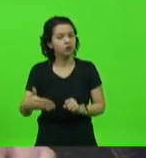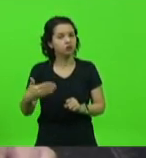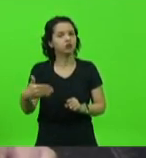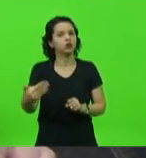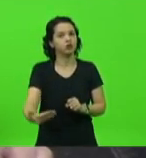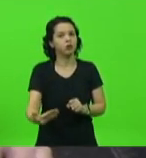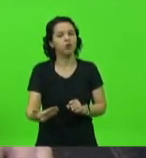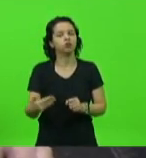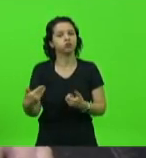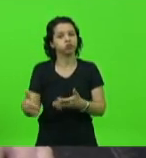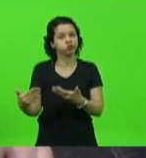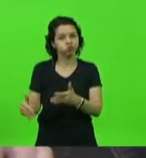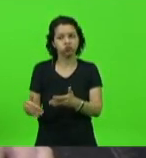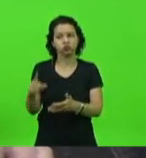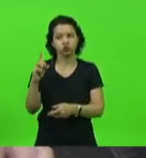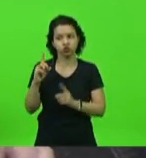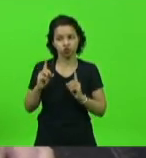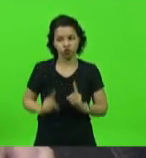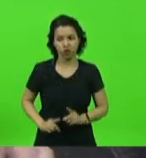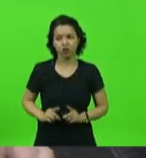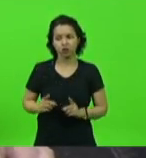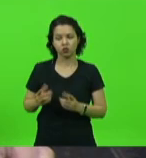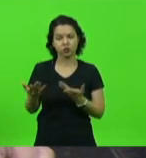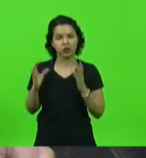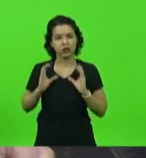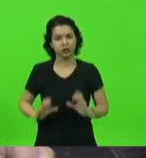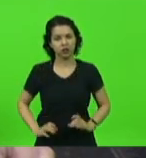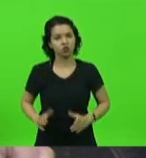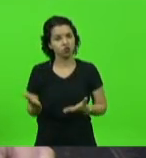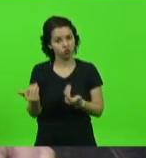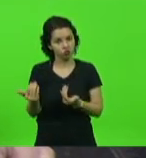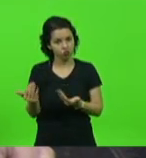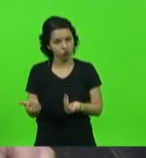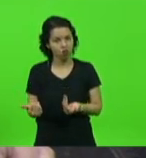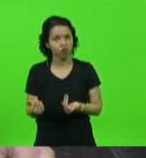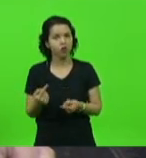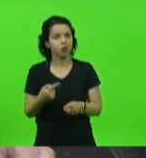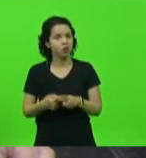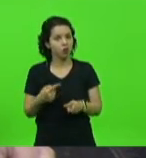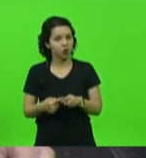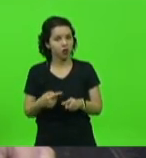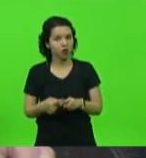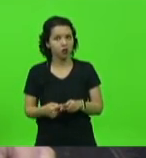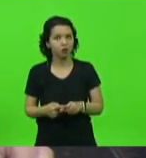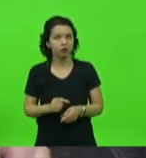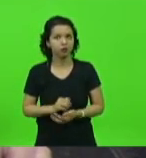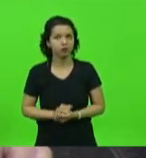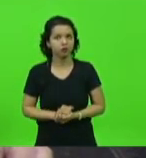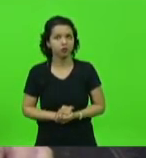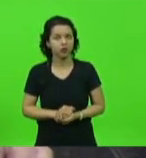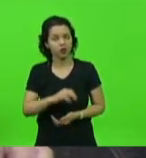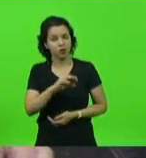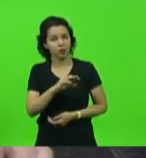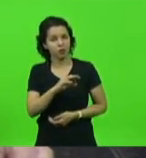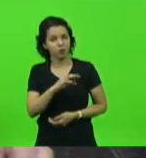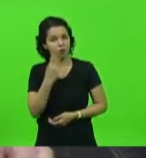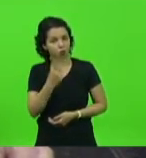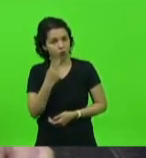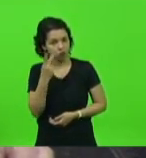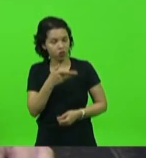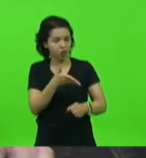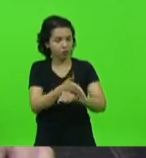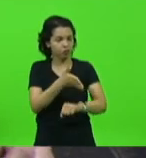direito de exercício de cidadania de um jovem somente pelo fato de que a política se envolve em